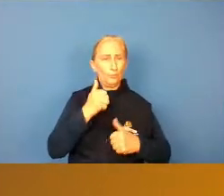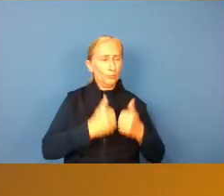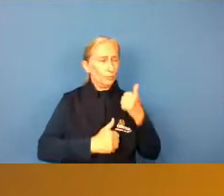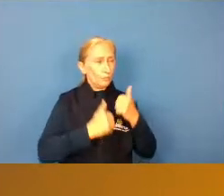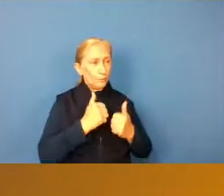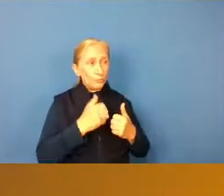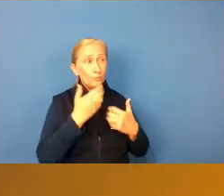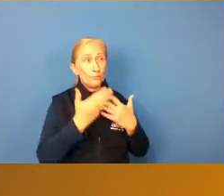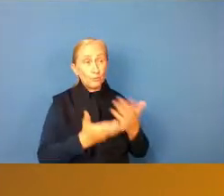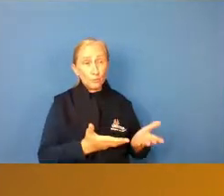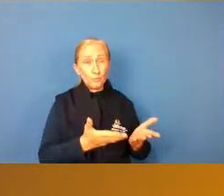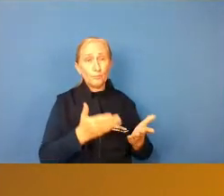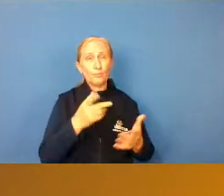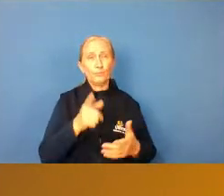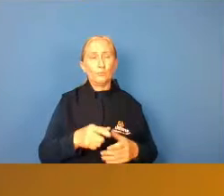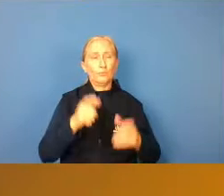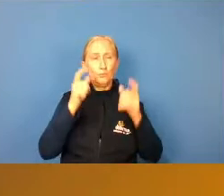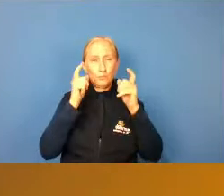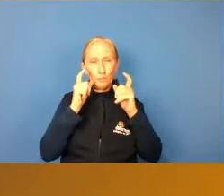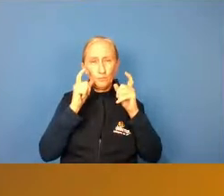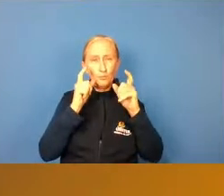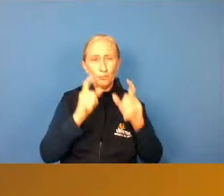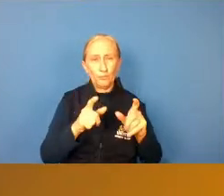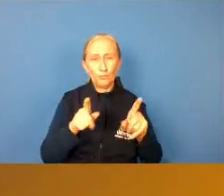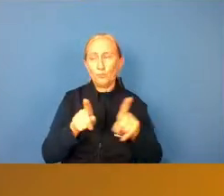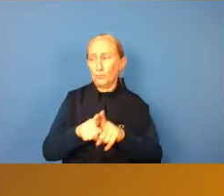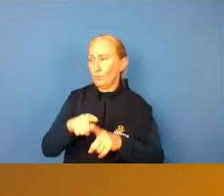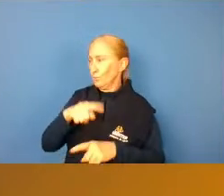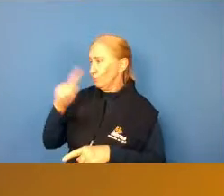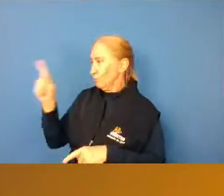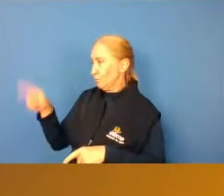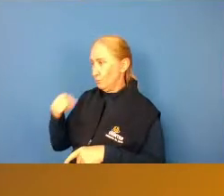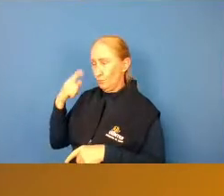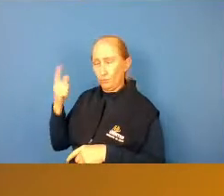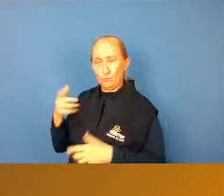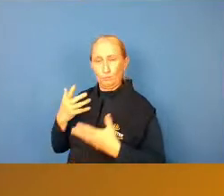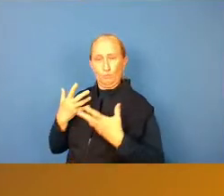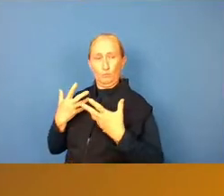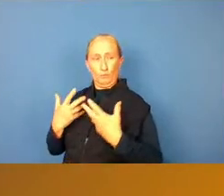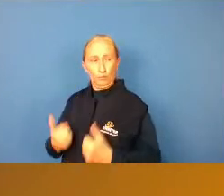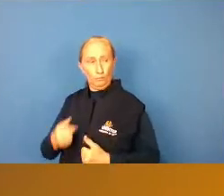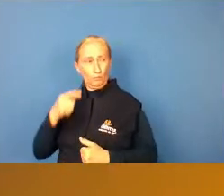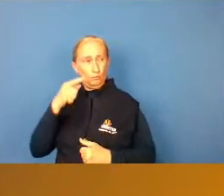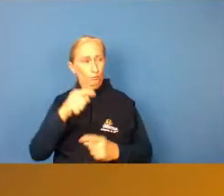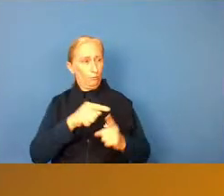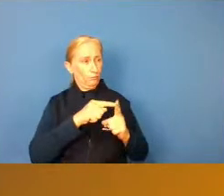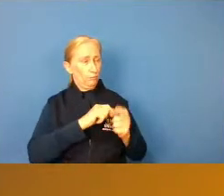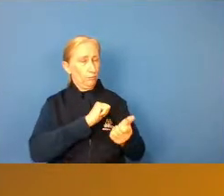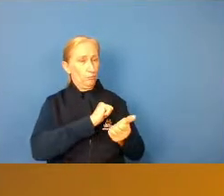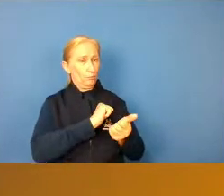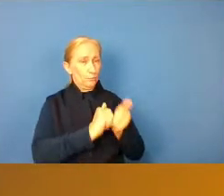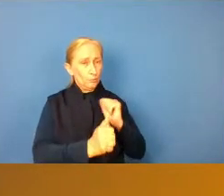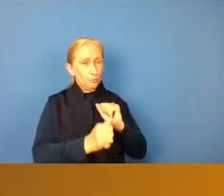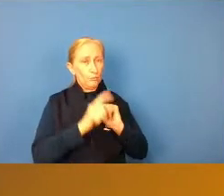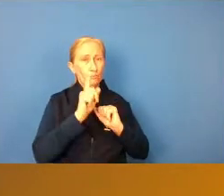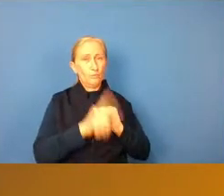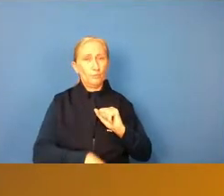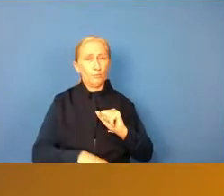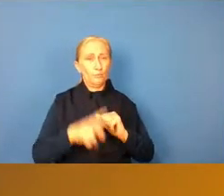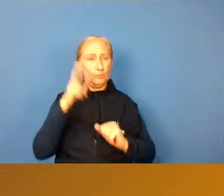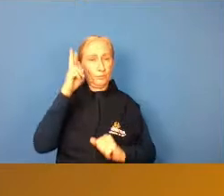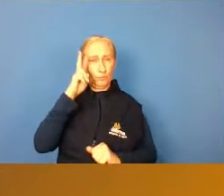então assim é bem interessante mesmo pra quem não é adepto dessa modalidade esportiva essa